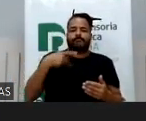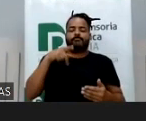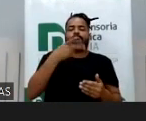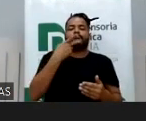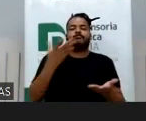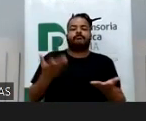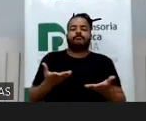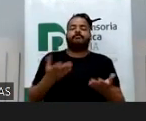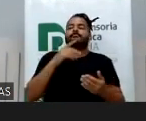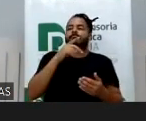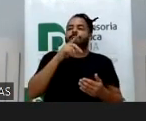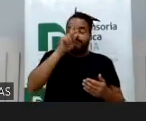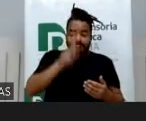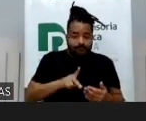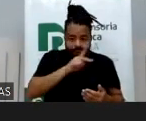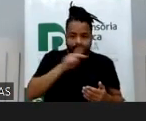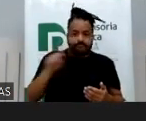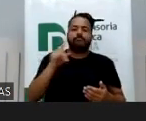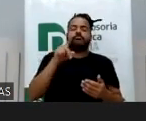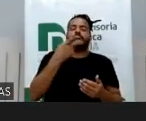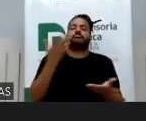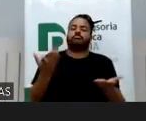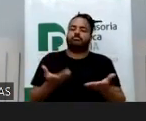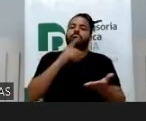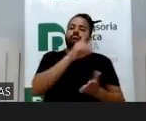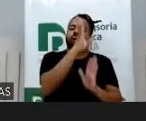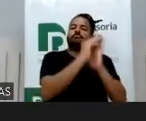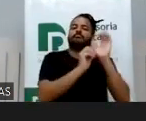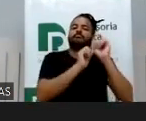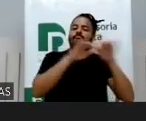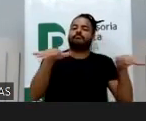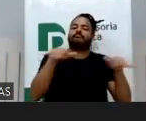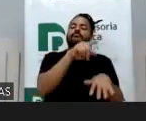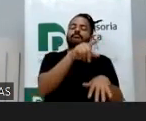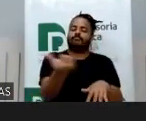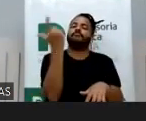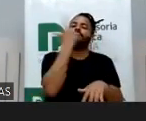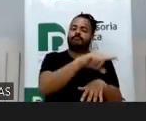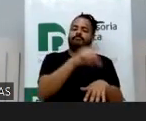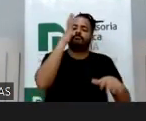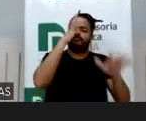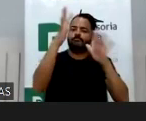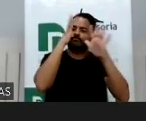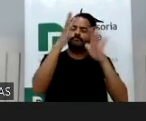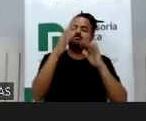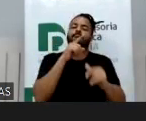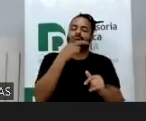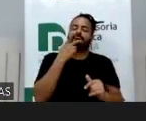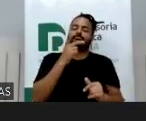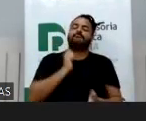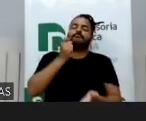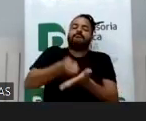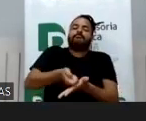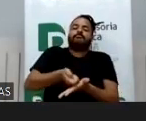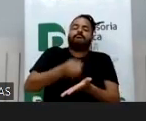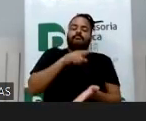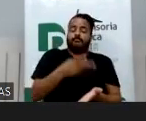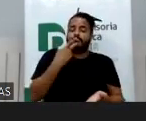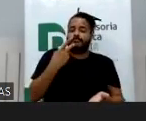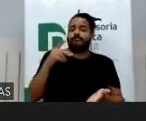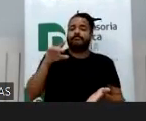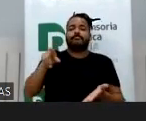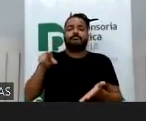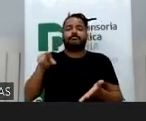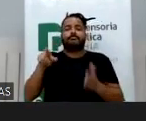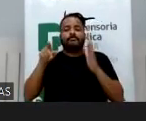é responsabilidade subjetiva. Mas, no caso do charity, você conseguiu trazer para mim uma reflexão que se impõe. Não precisa de